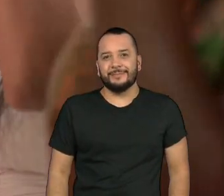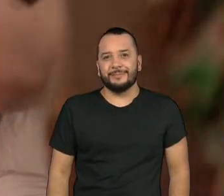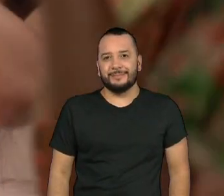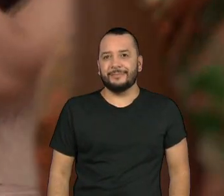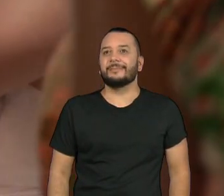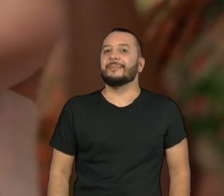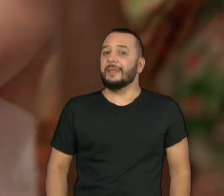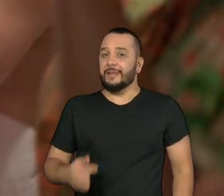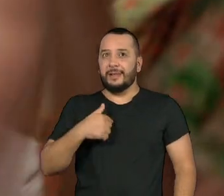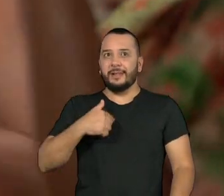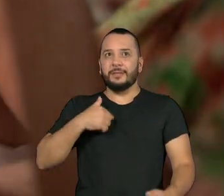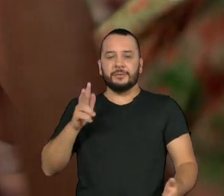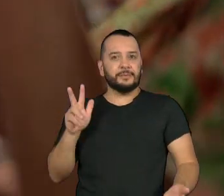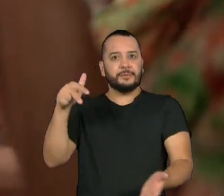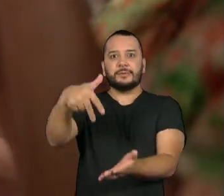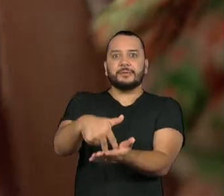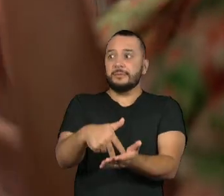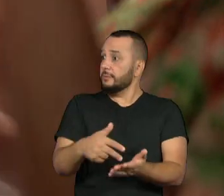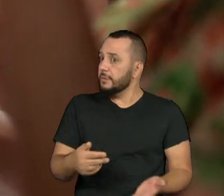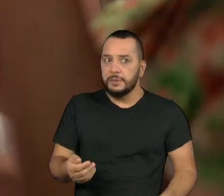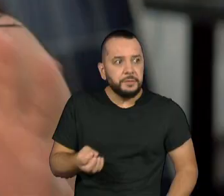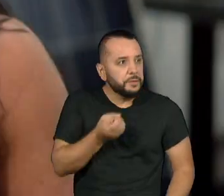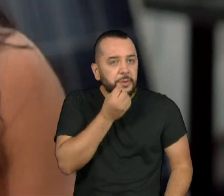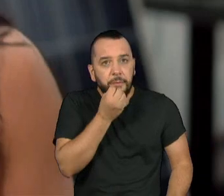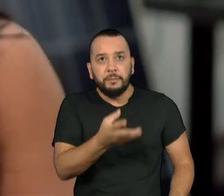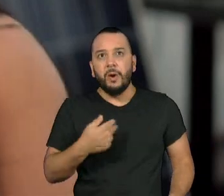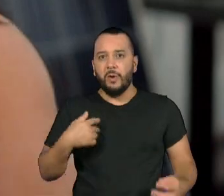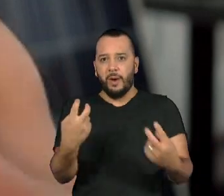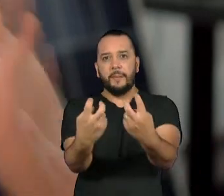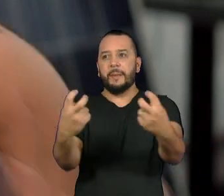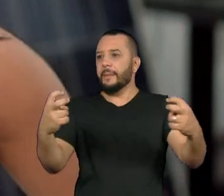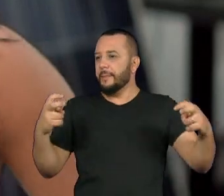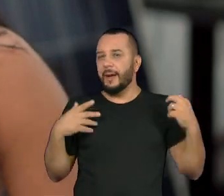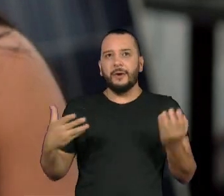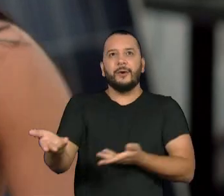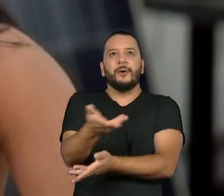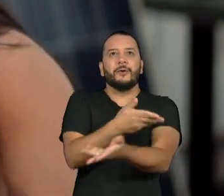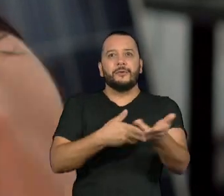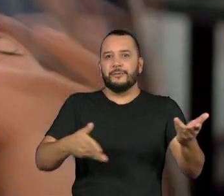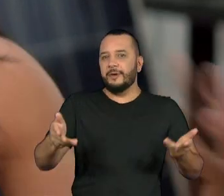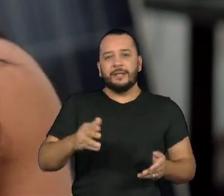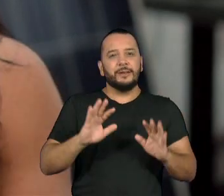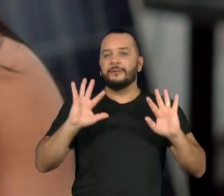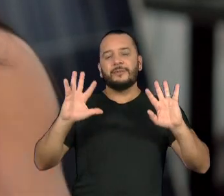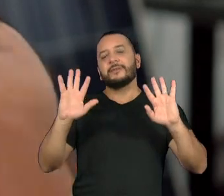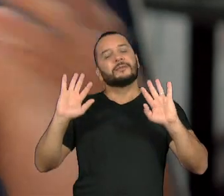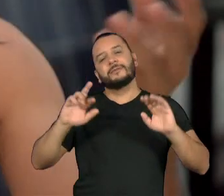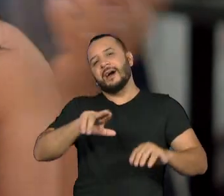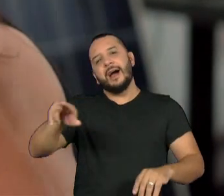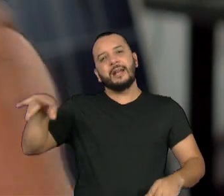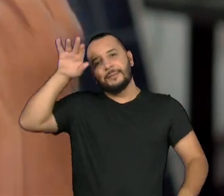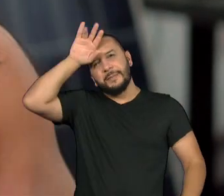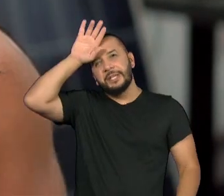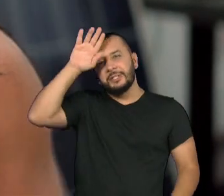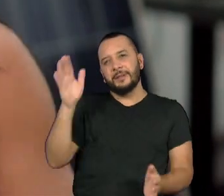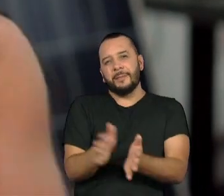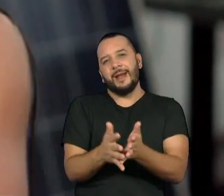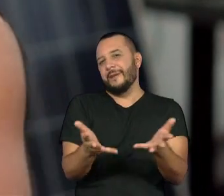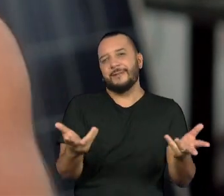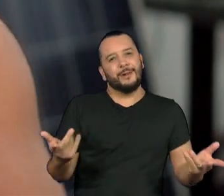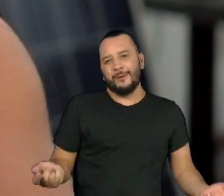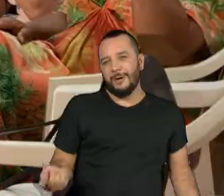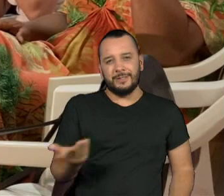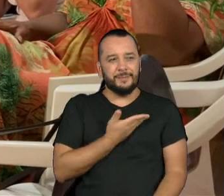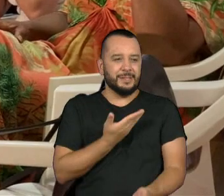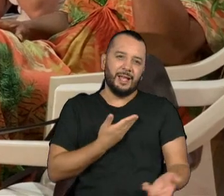Quando eu cheguei, menino, uma bênção, coisa, uma roda de conversa, muitas bichas maravilhosas. Encontrei muitas, fiz muitas amizades